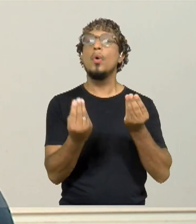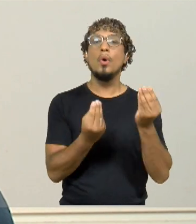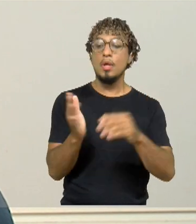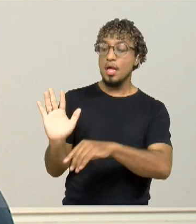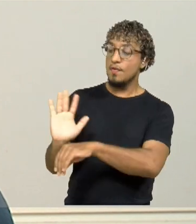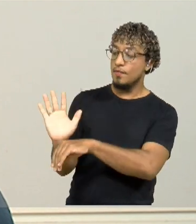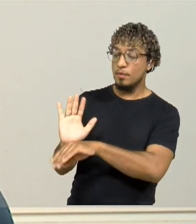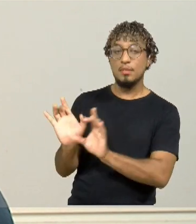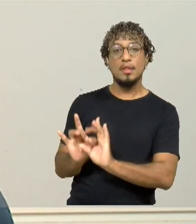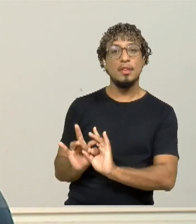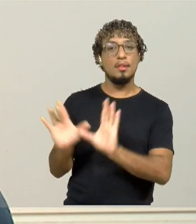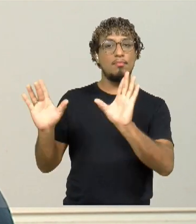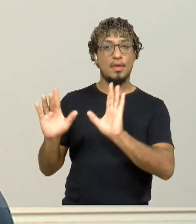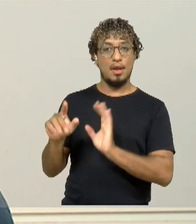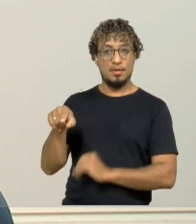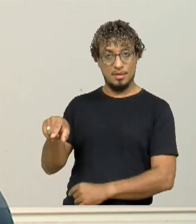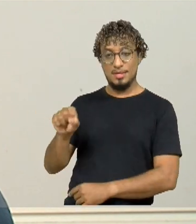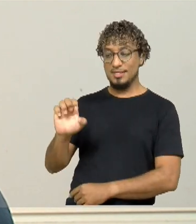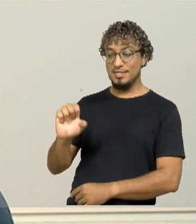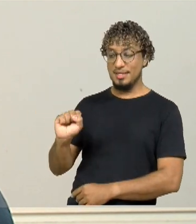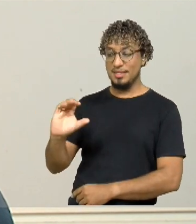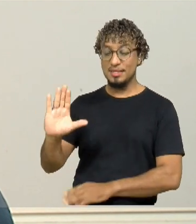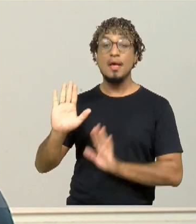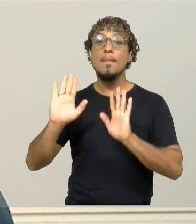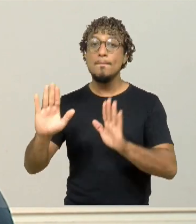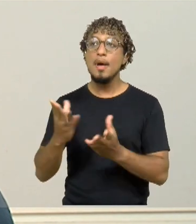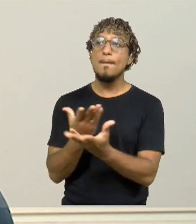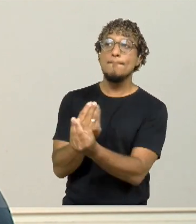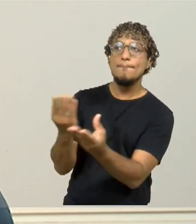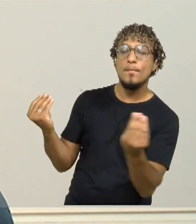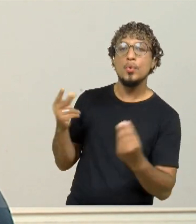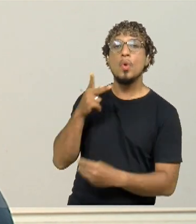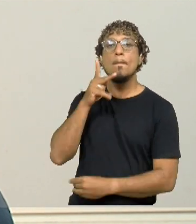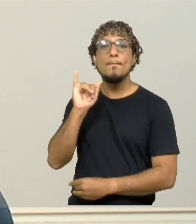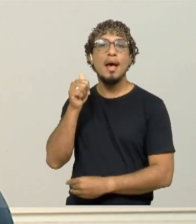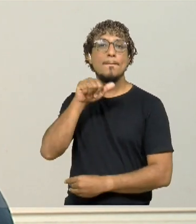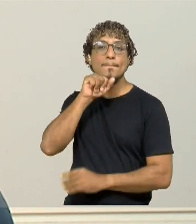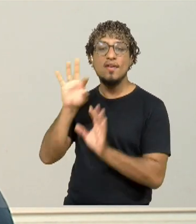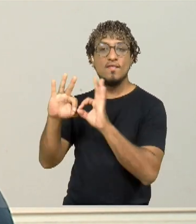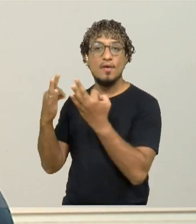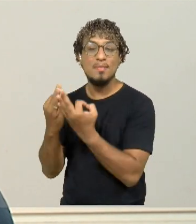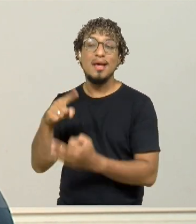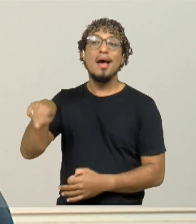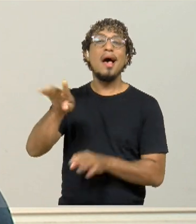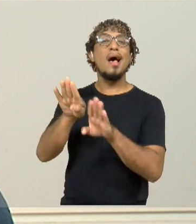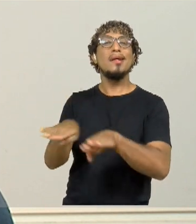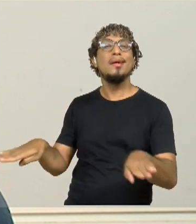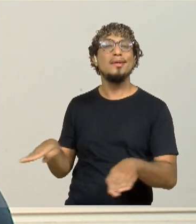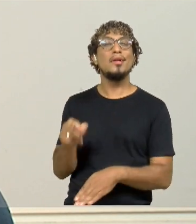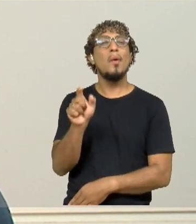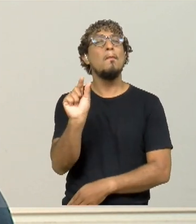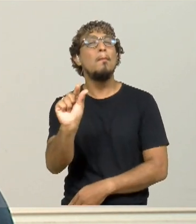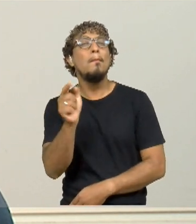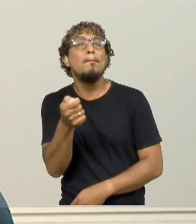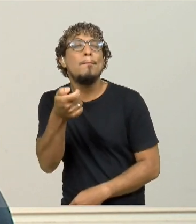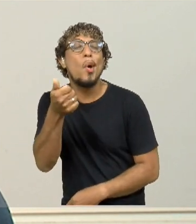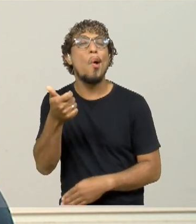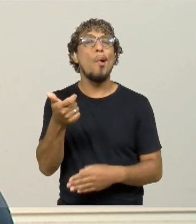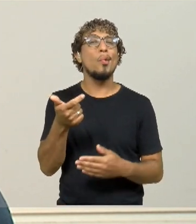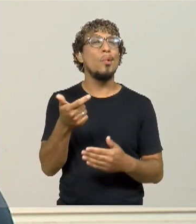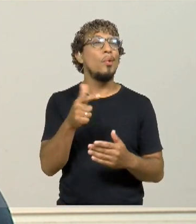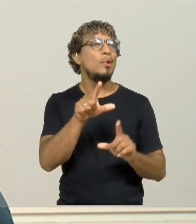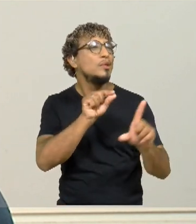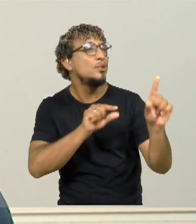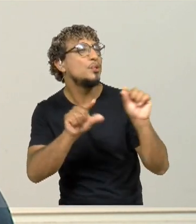filmes que são licenciados pelo Sesc, né? Só que muitos pais, muitas pessoas que frequentam lá falam que as crianças não têm tanta opção nas férias, né, de lazer. Então